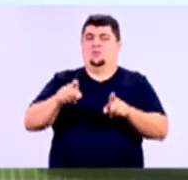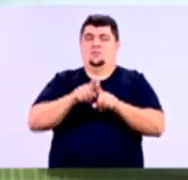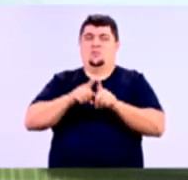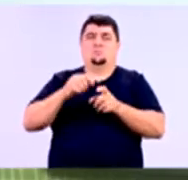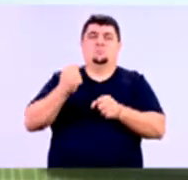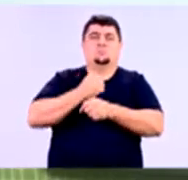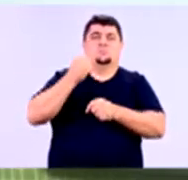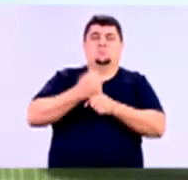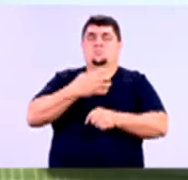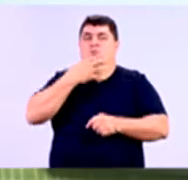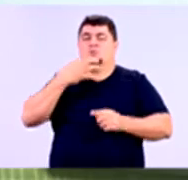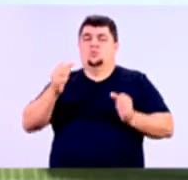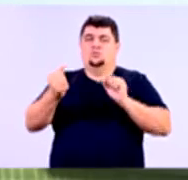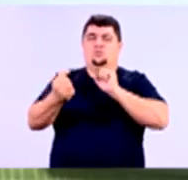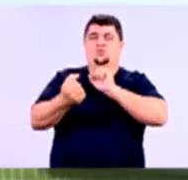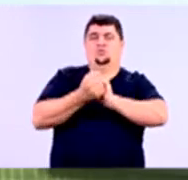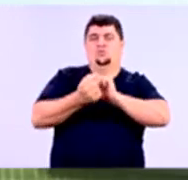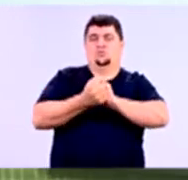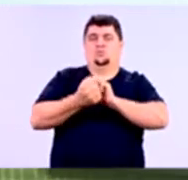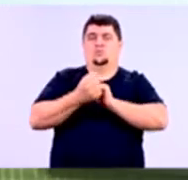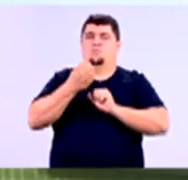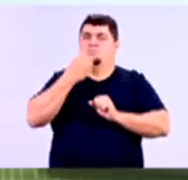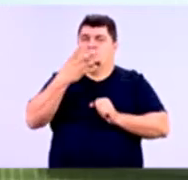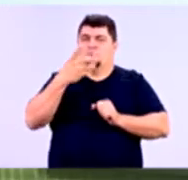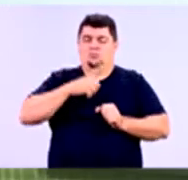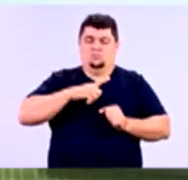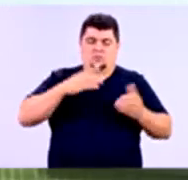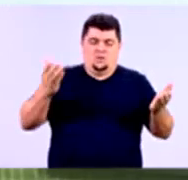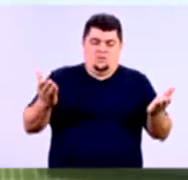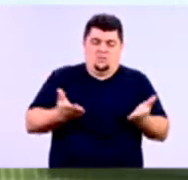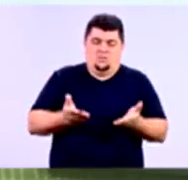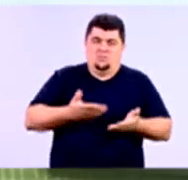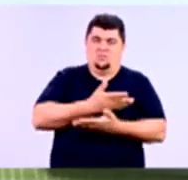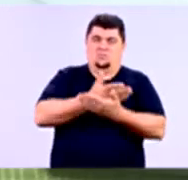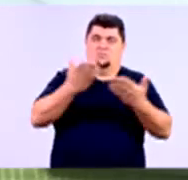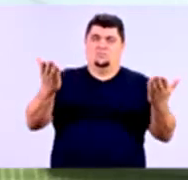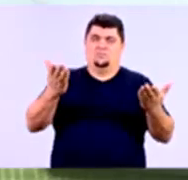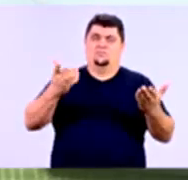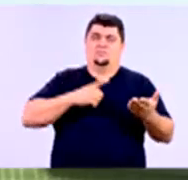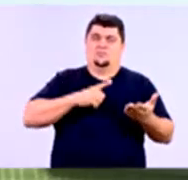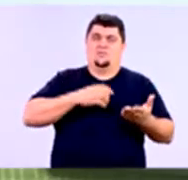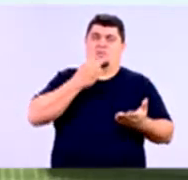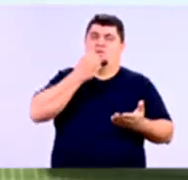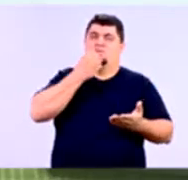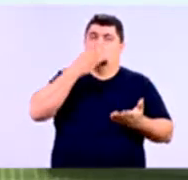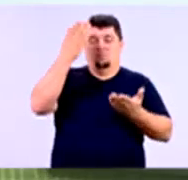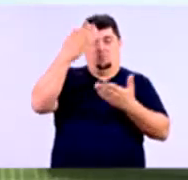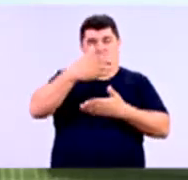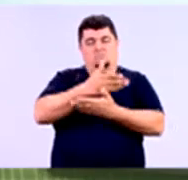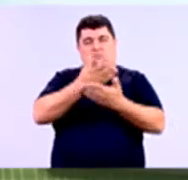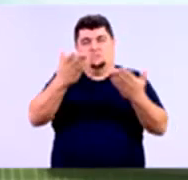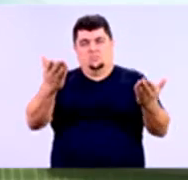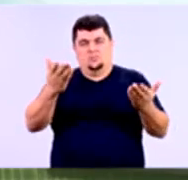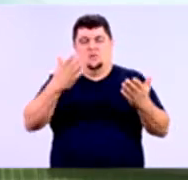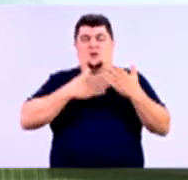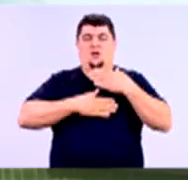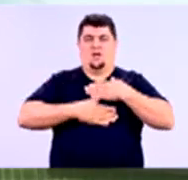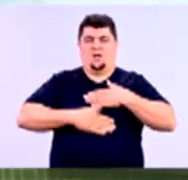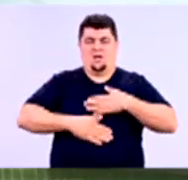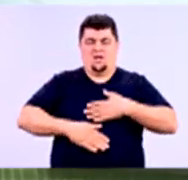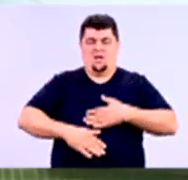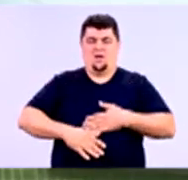conhecimento junto com a gente. É grande prazer estar aqui com vocês. Nós estamos desejando uma boa prova. Fiquem tranquilos, a prova está